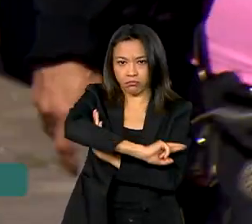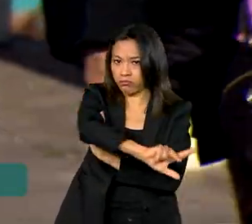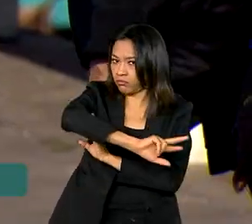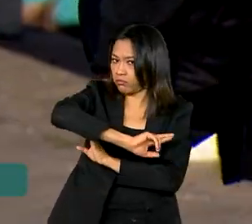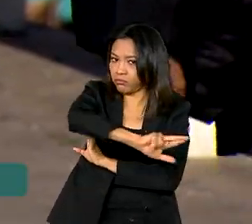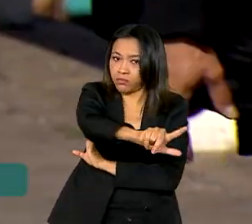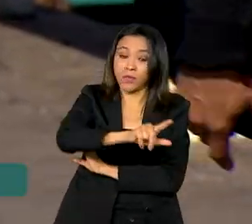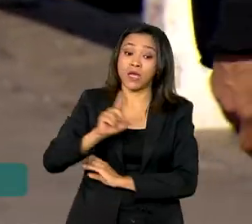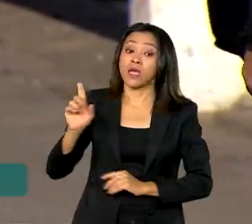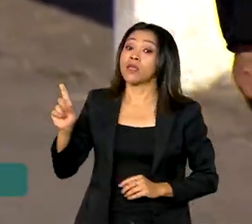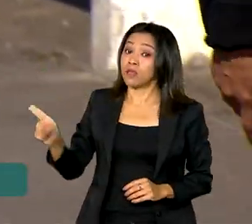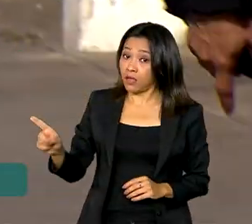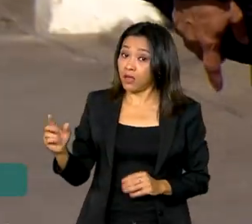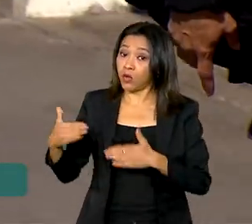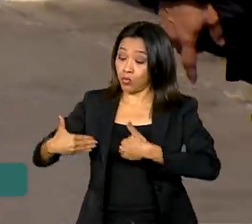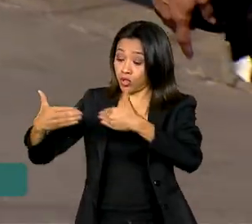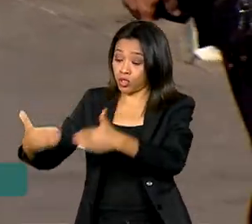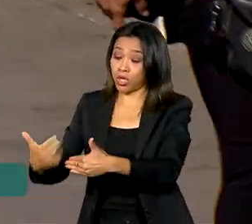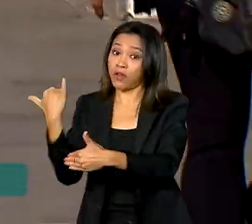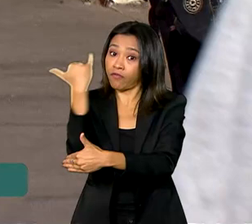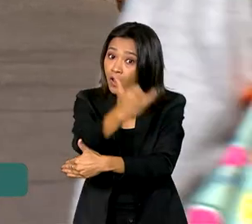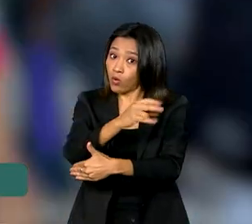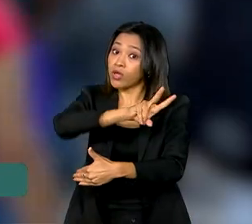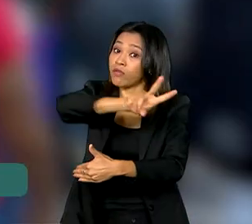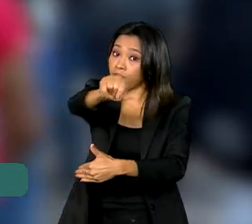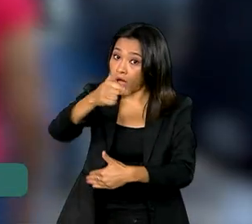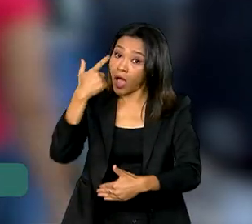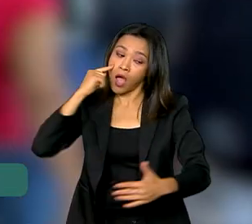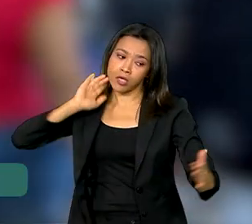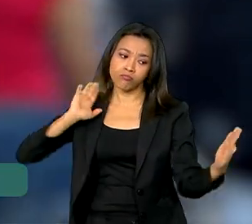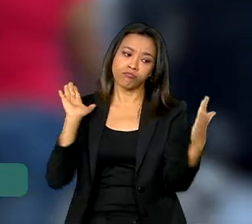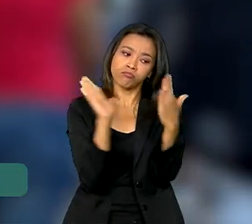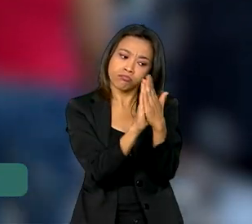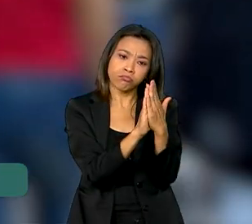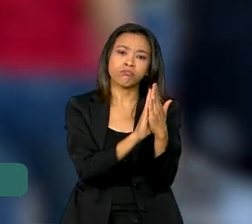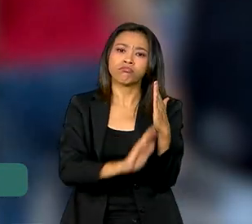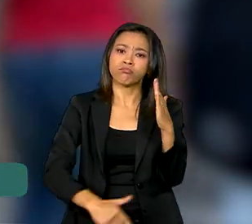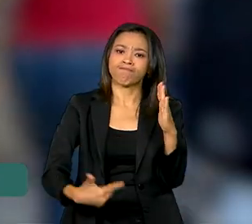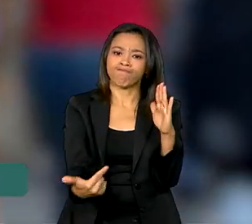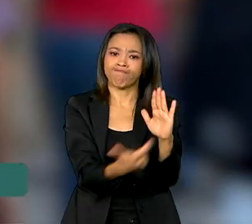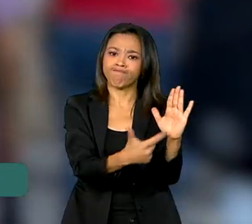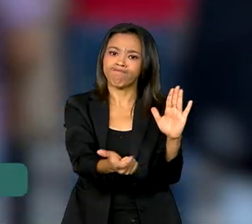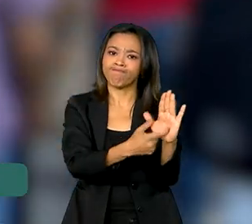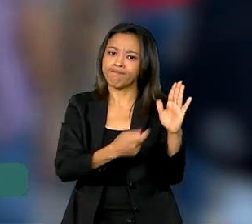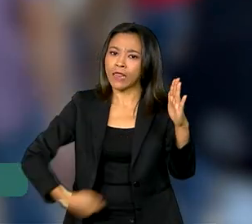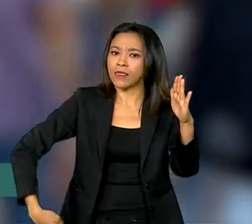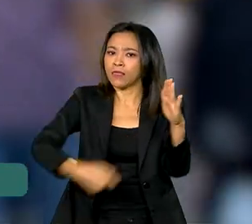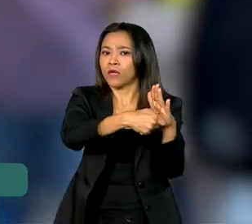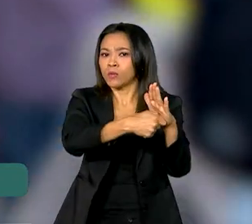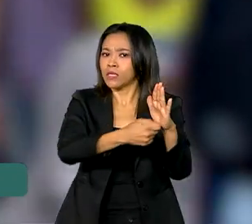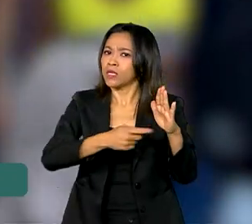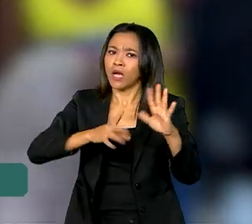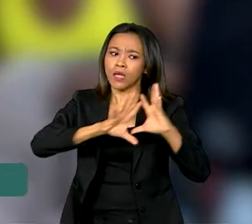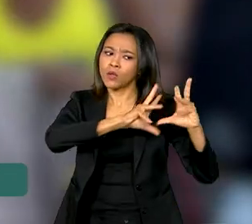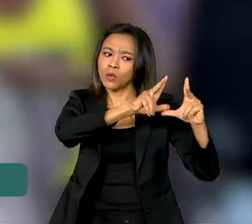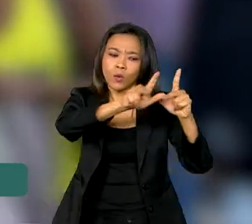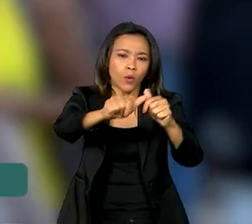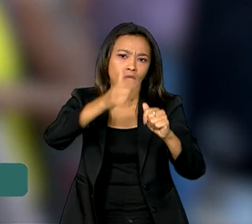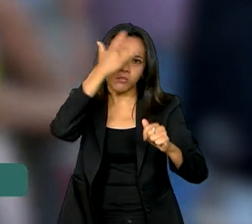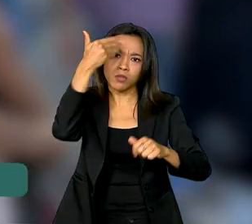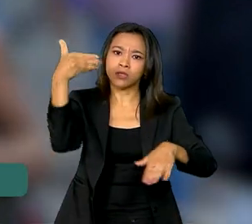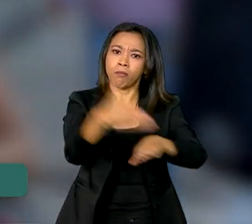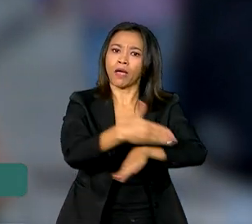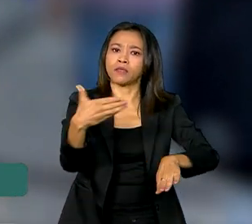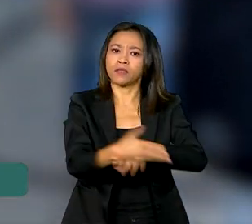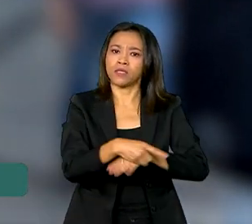MDS declarou ainda que está tomando as providências cabíveis em lei para denunciar todos os envolvidos nesse